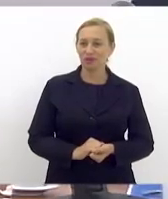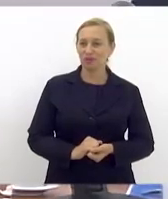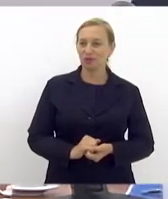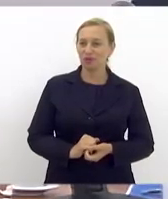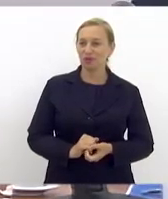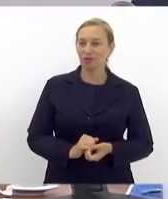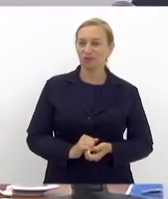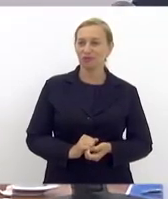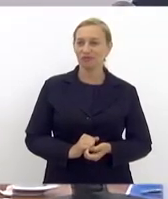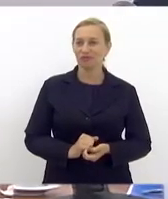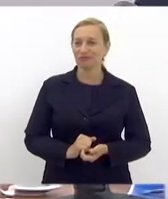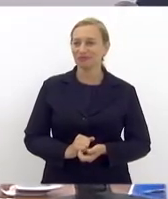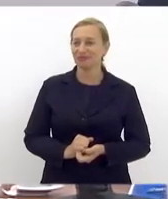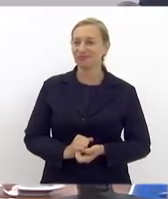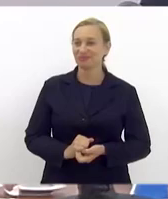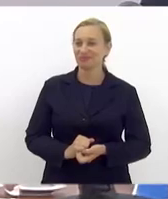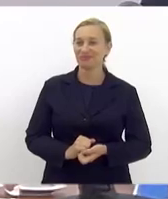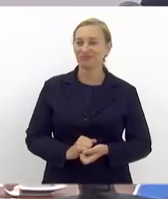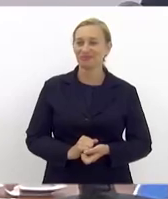Aplausos.